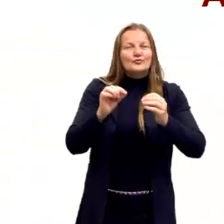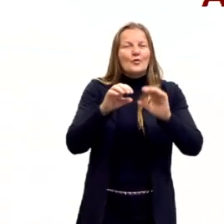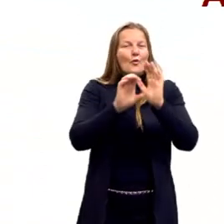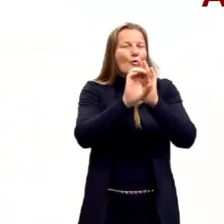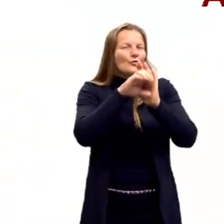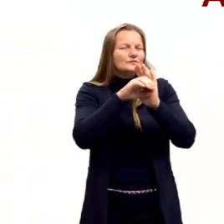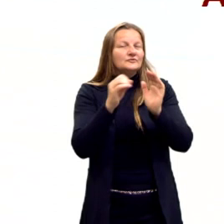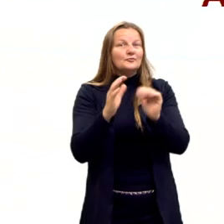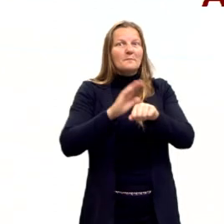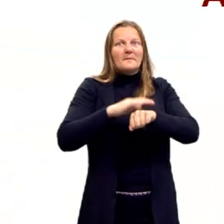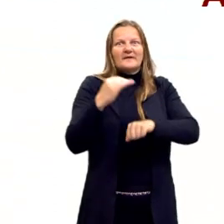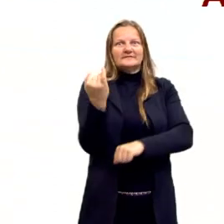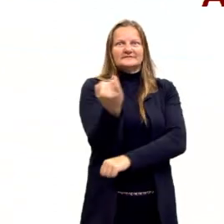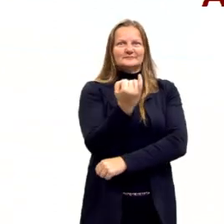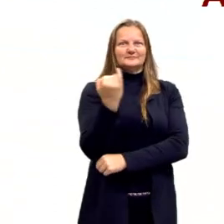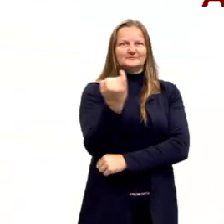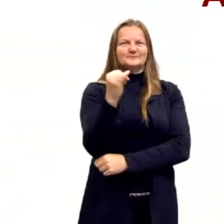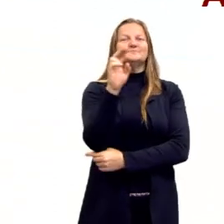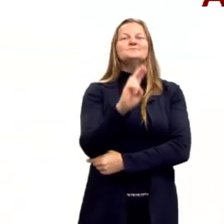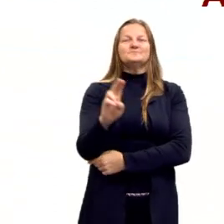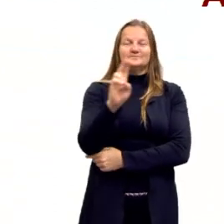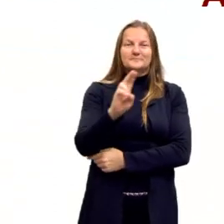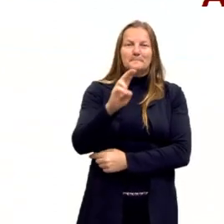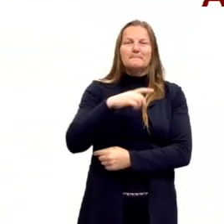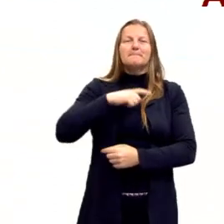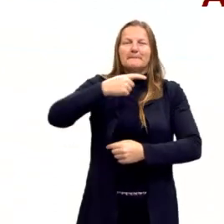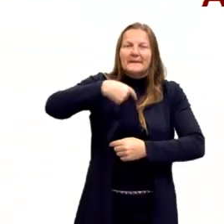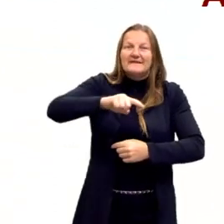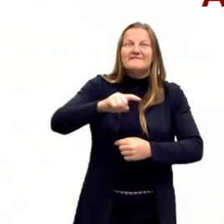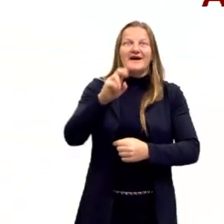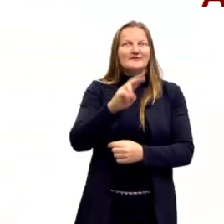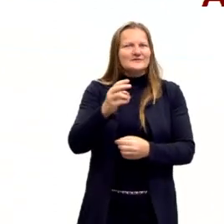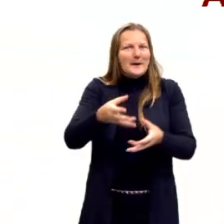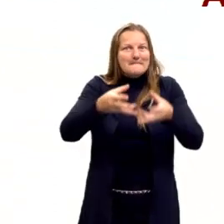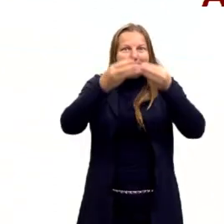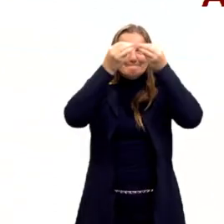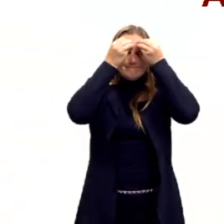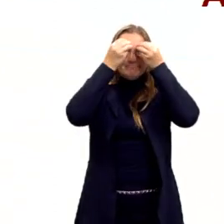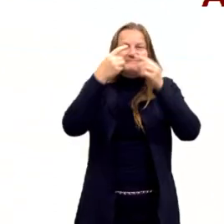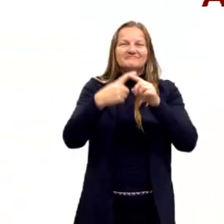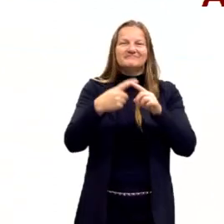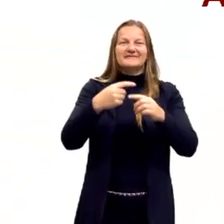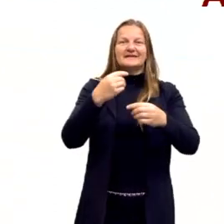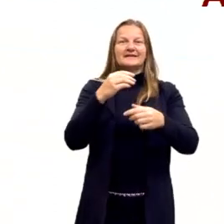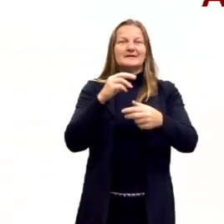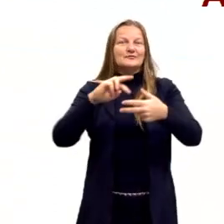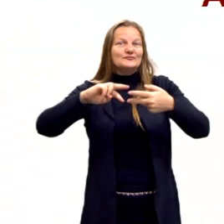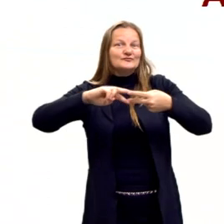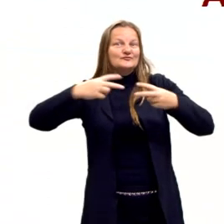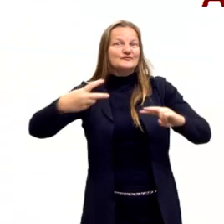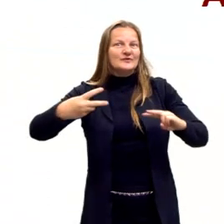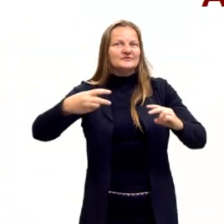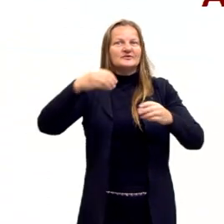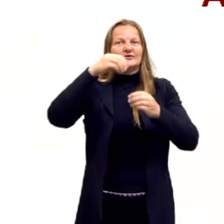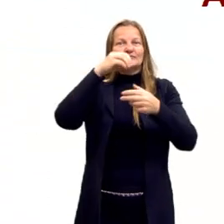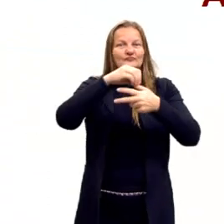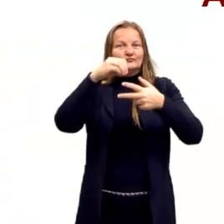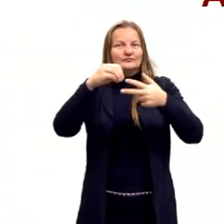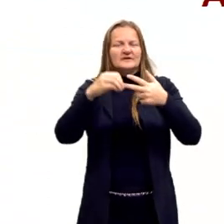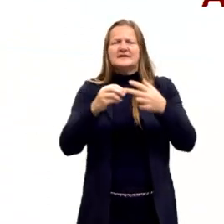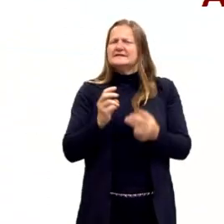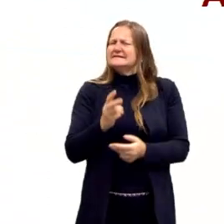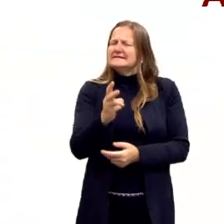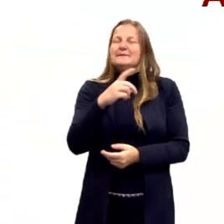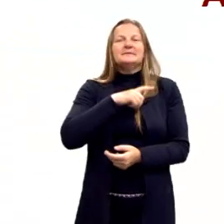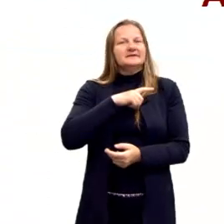principais que a gente pode usar, que vai usar com certeza na genética do Enem. Porque o Enem sempre